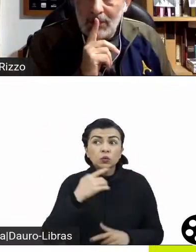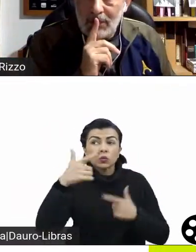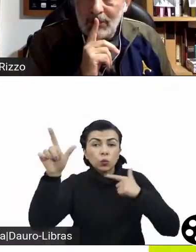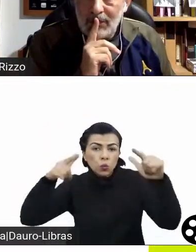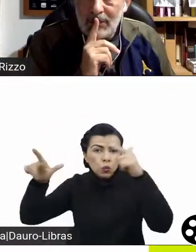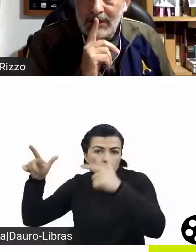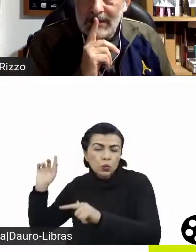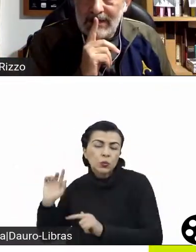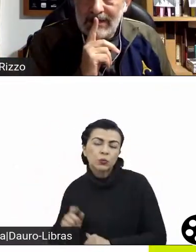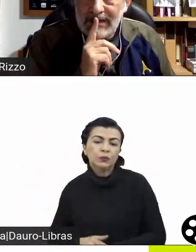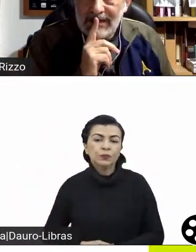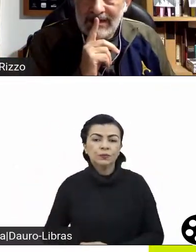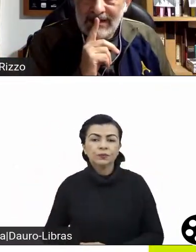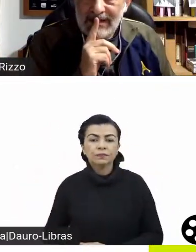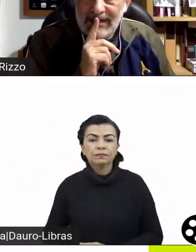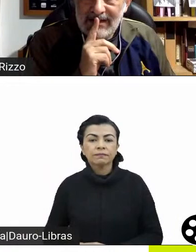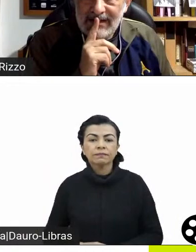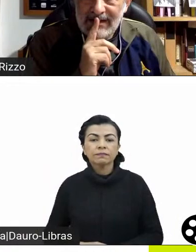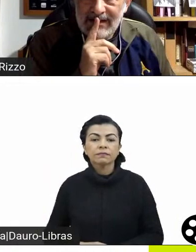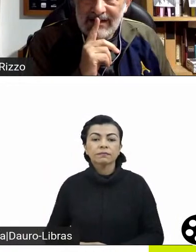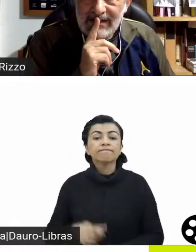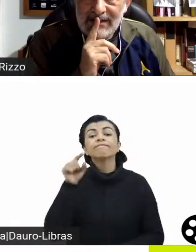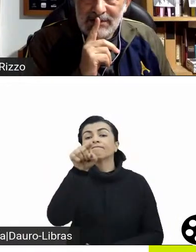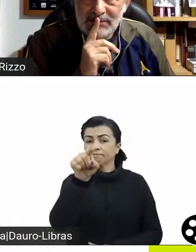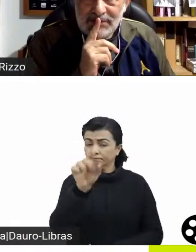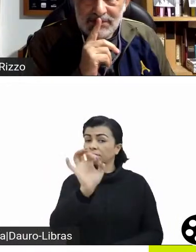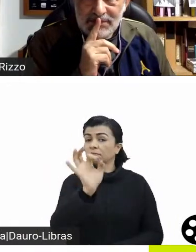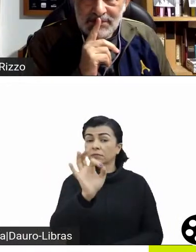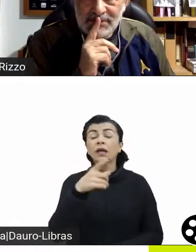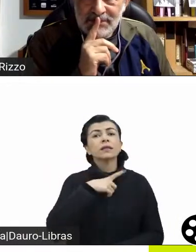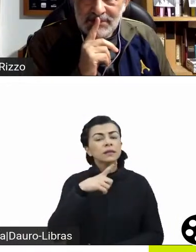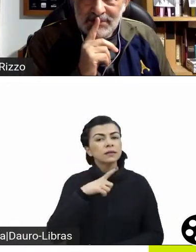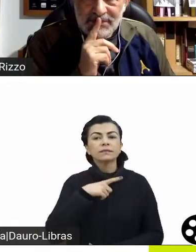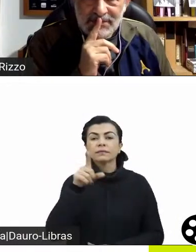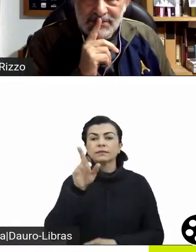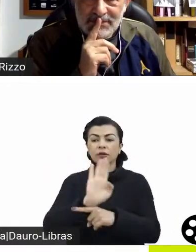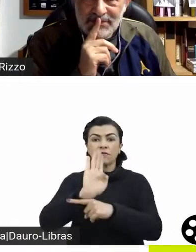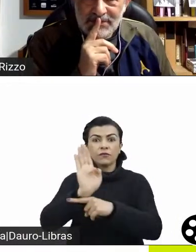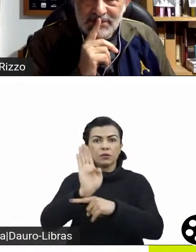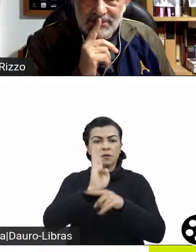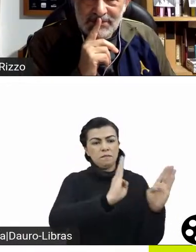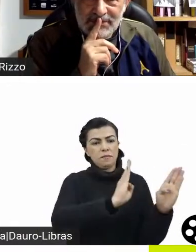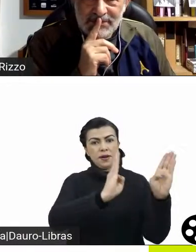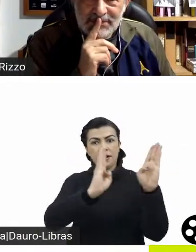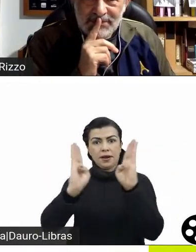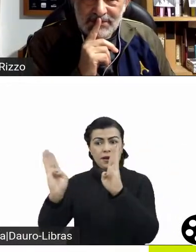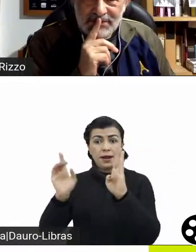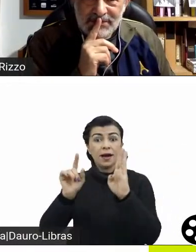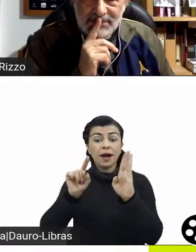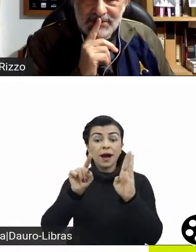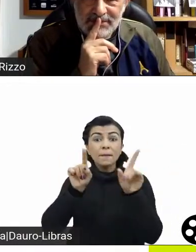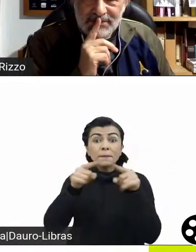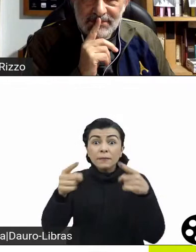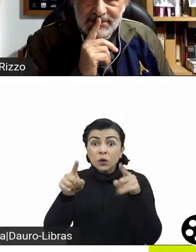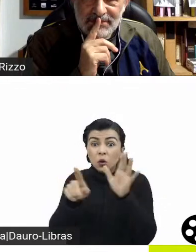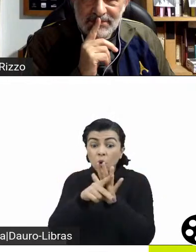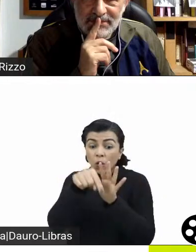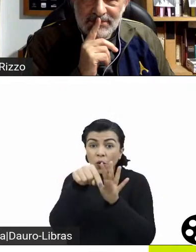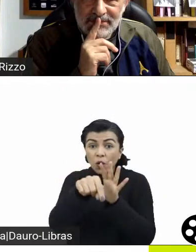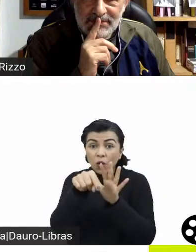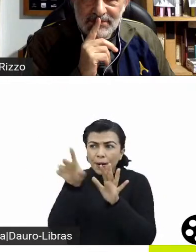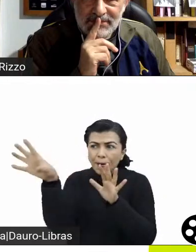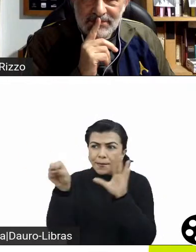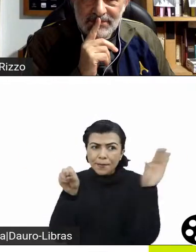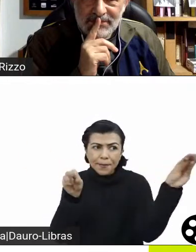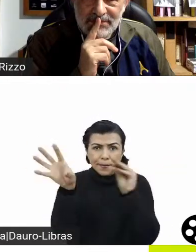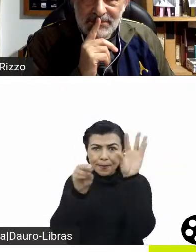Não, eu acho que essa questão da essa questão da trilha sonora também dispara no filme uma das cenas que na minha opinião são é